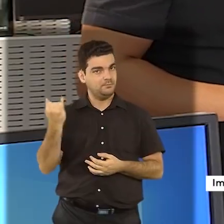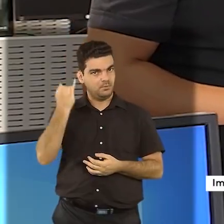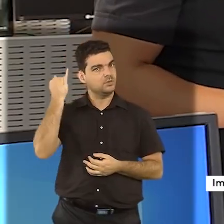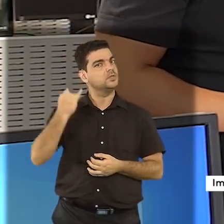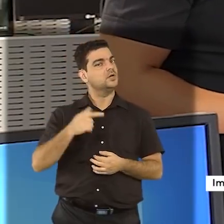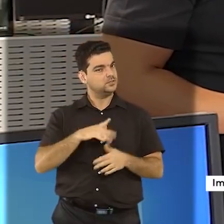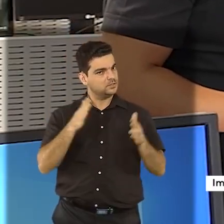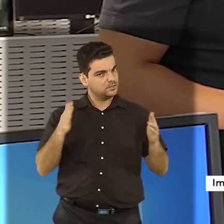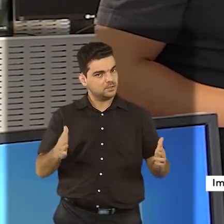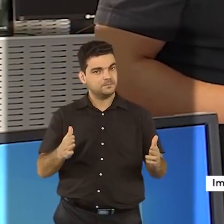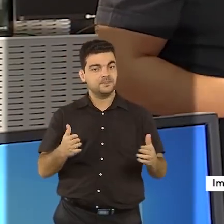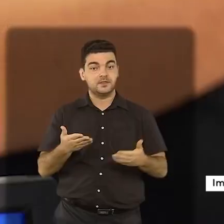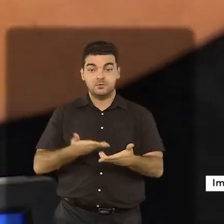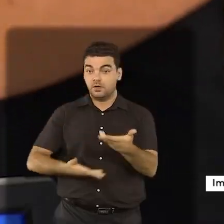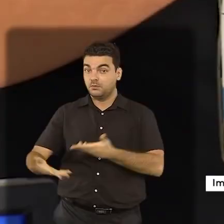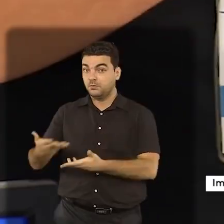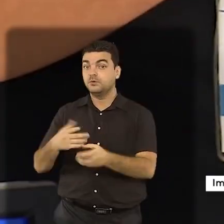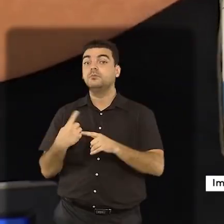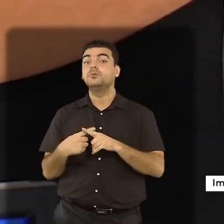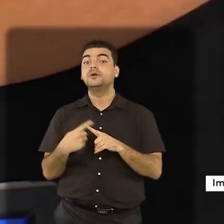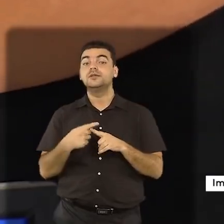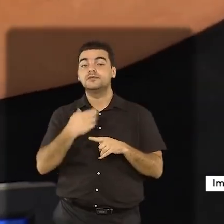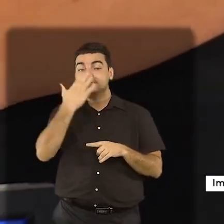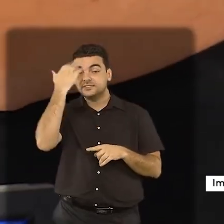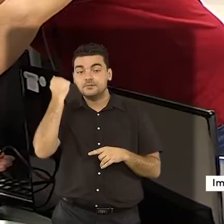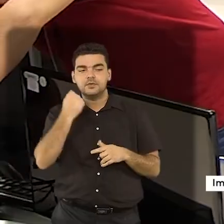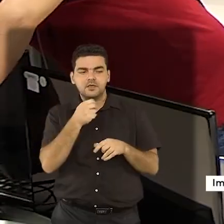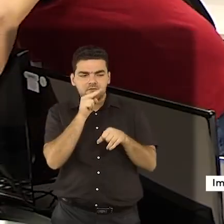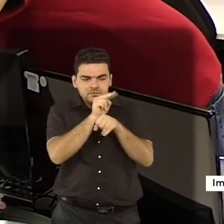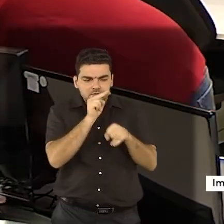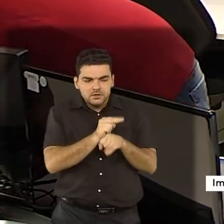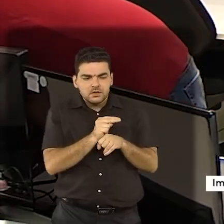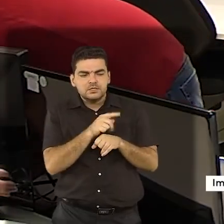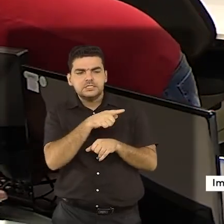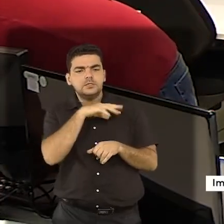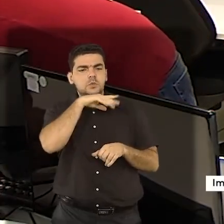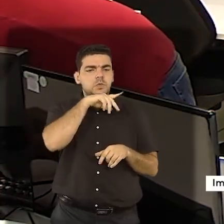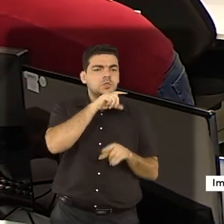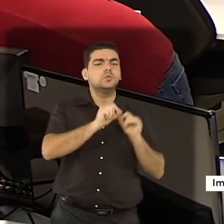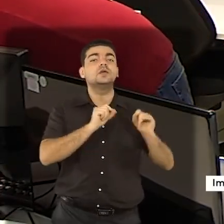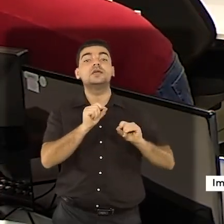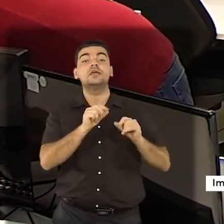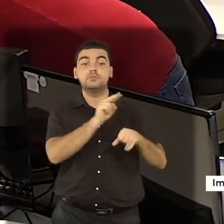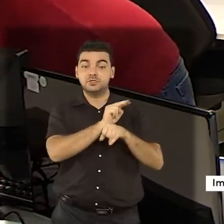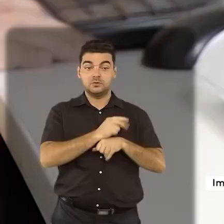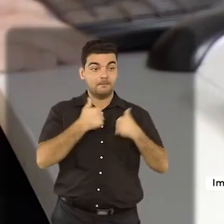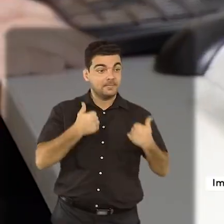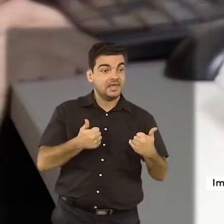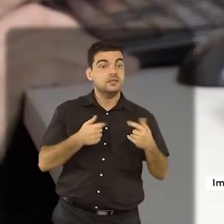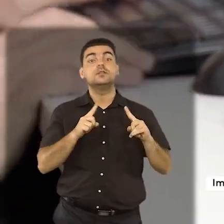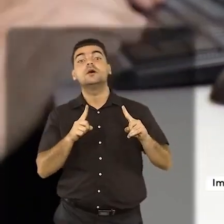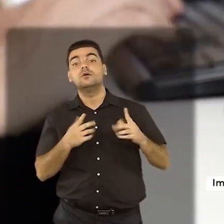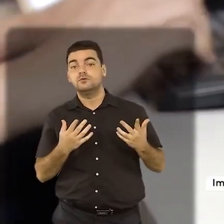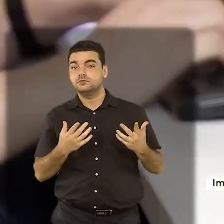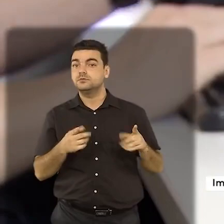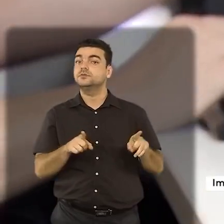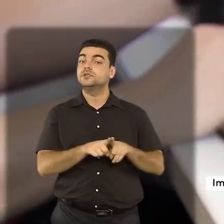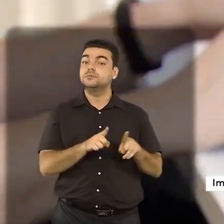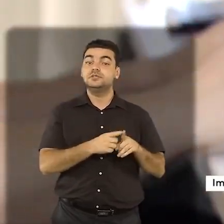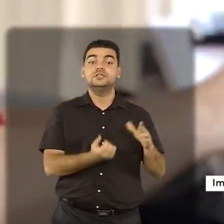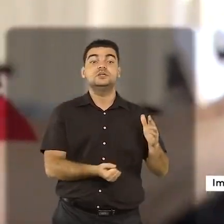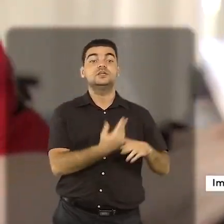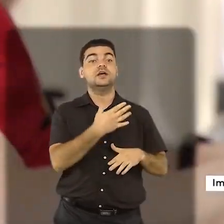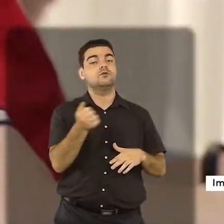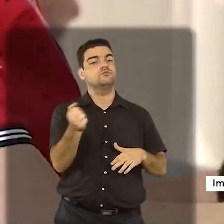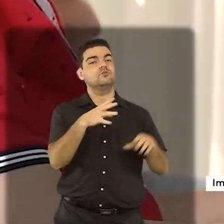fase colaborativa permite o constante aperfeiçoamento das camadas de proteção, bem como a criação